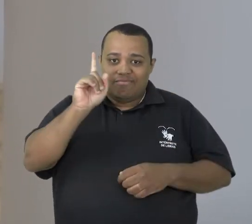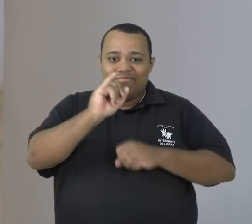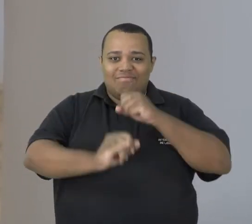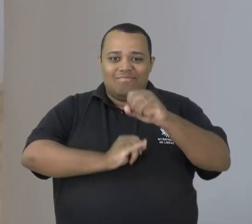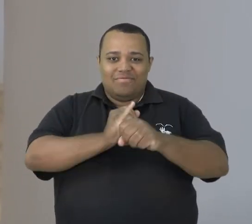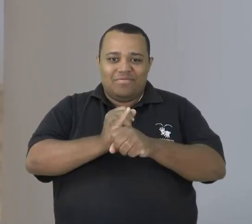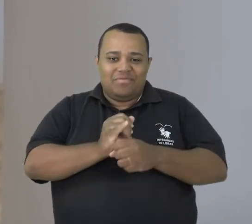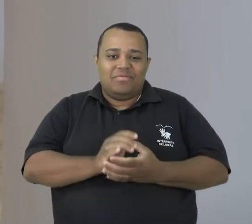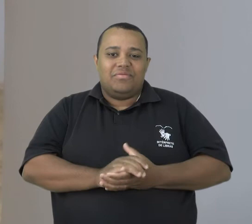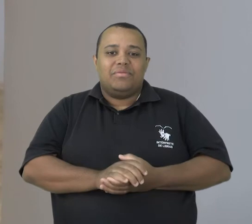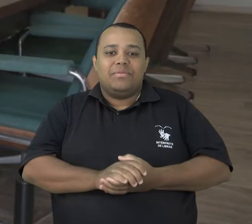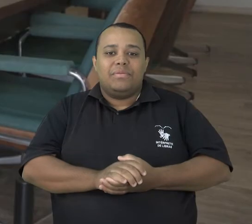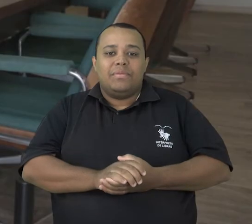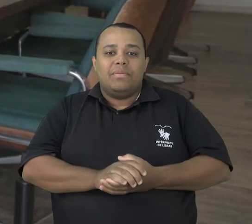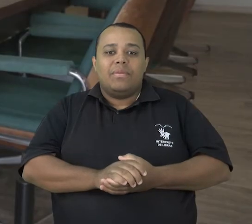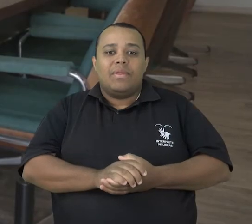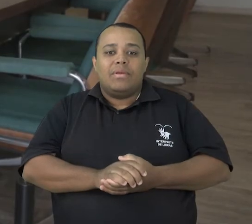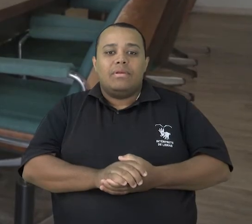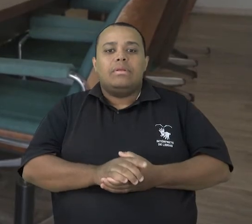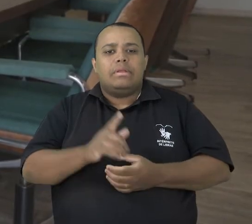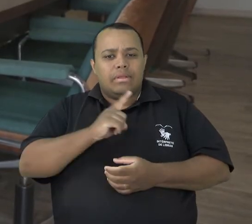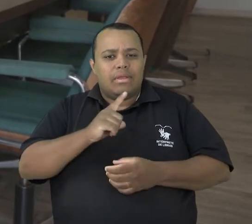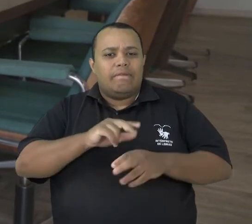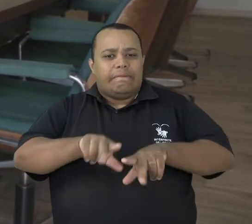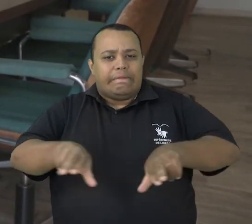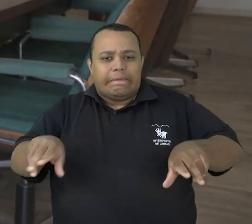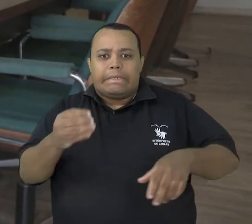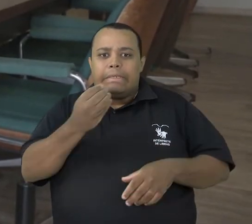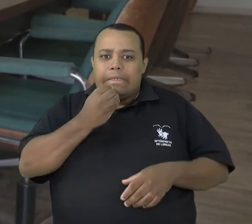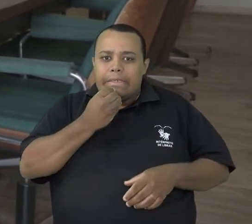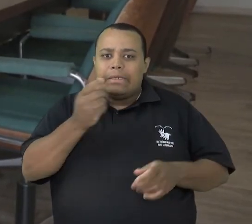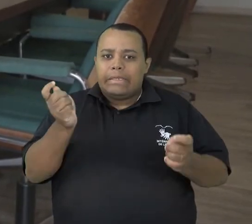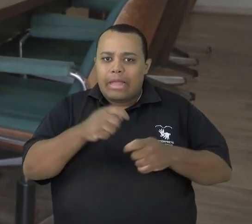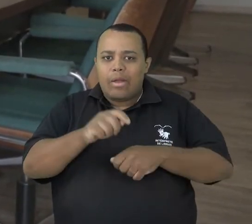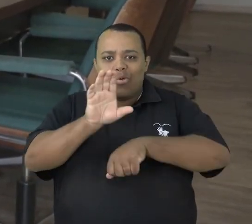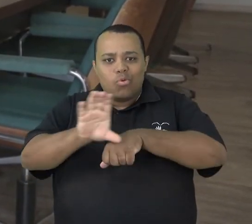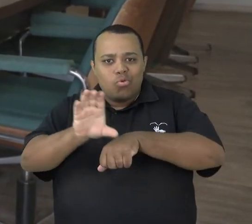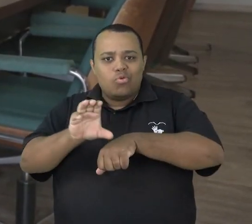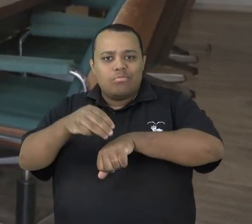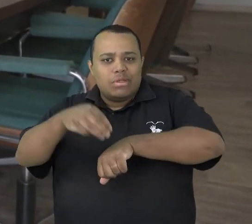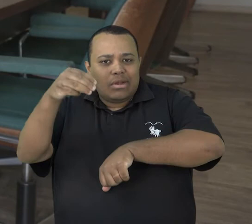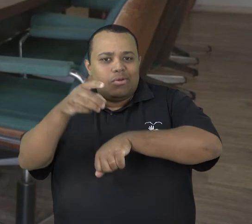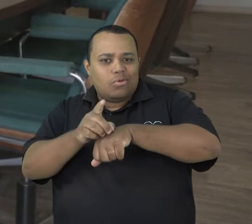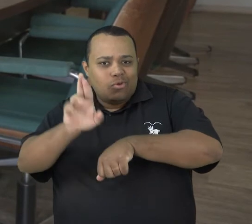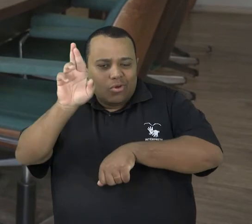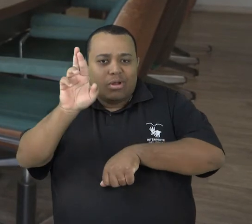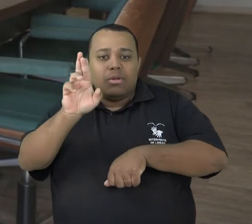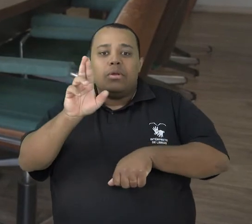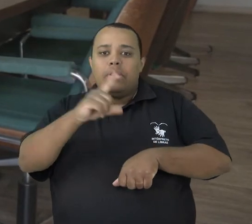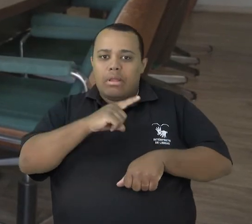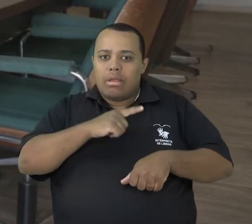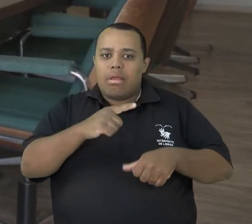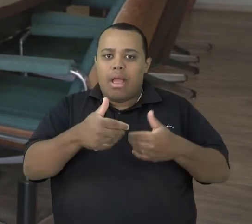.ufis.br E tem várias oportunidades para cursar pós-graduação na UFIS. Entre os